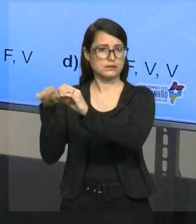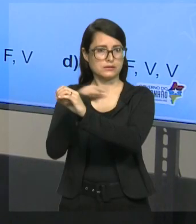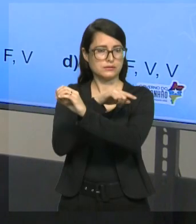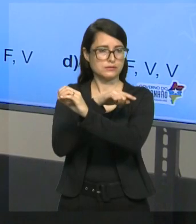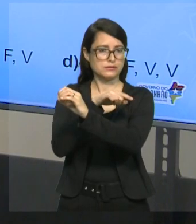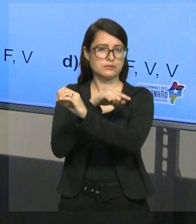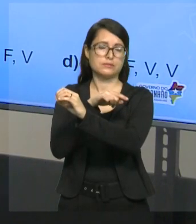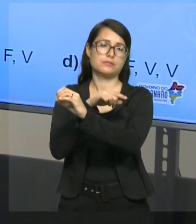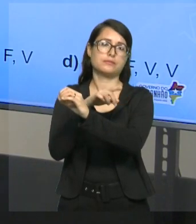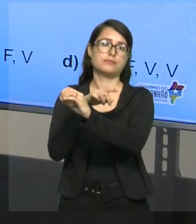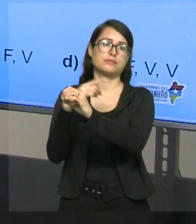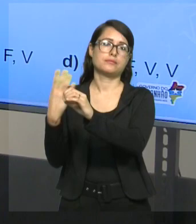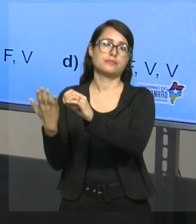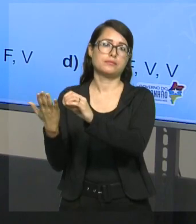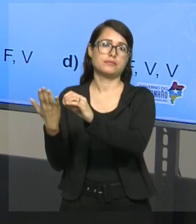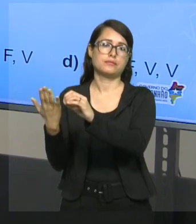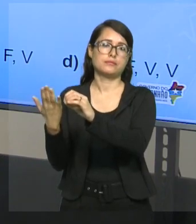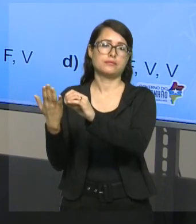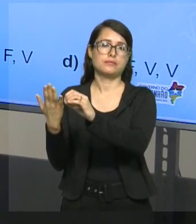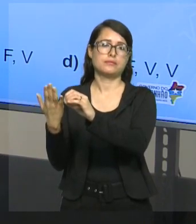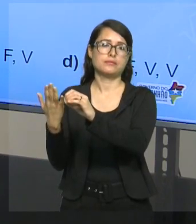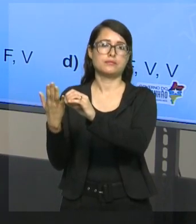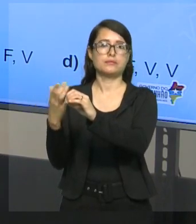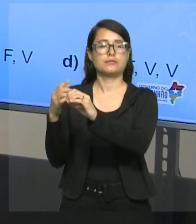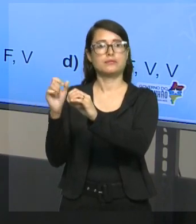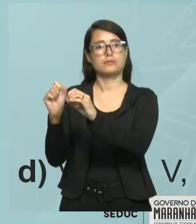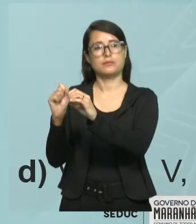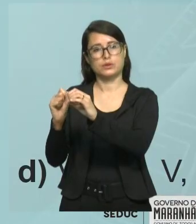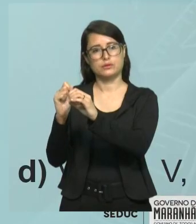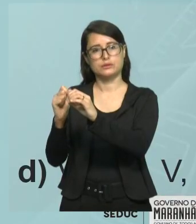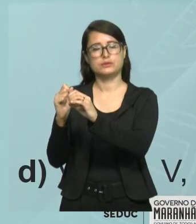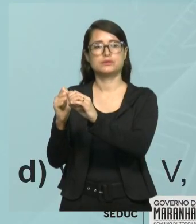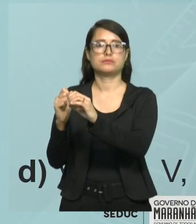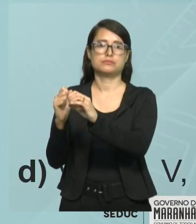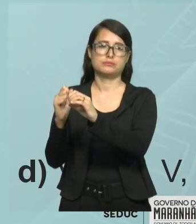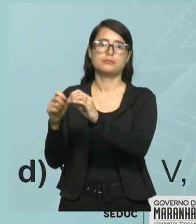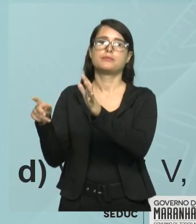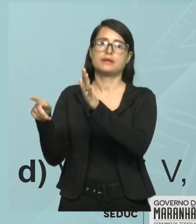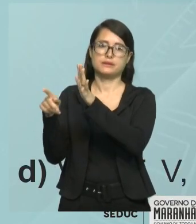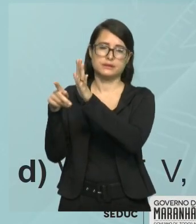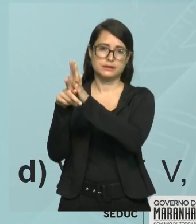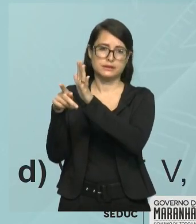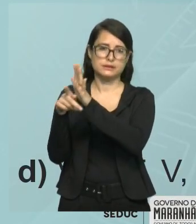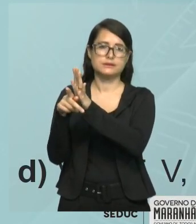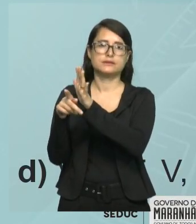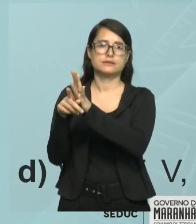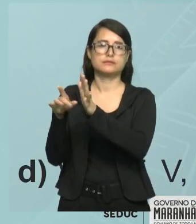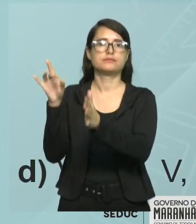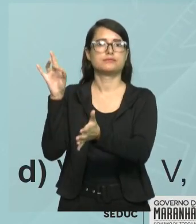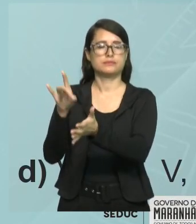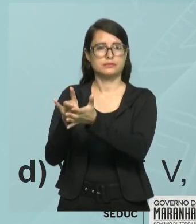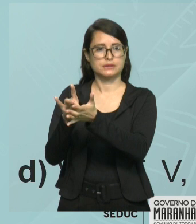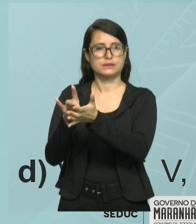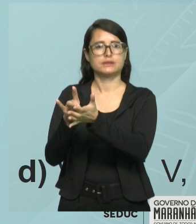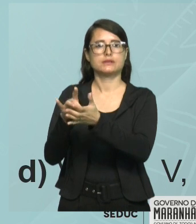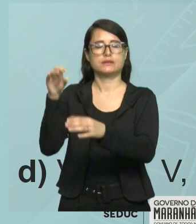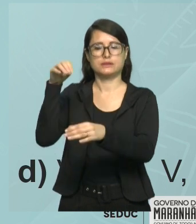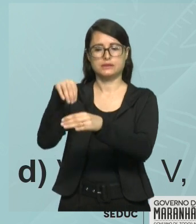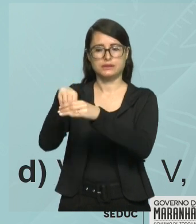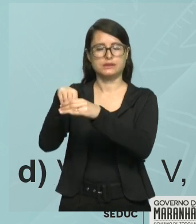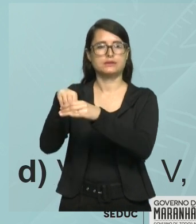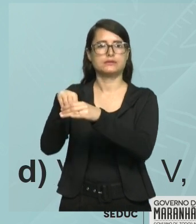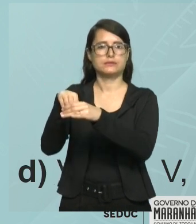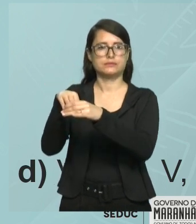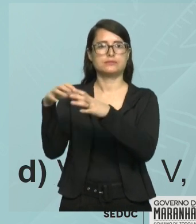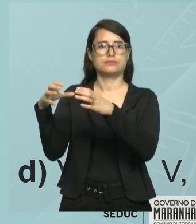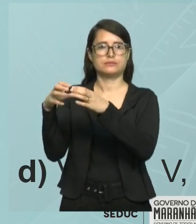representar um conjunto e passa a representar um elemento. Então, eu posso sim falar que pertence, porque a bola cortada está nesse conjunto.